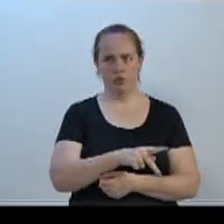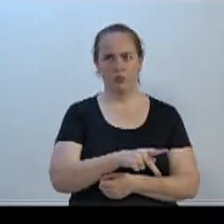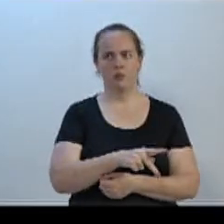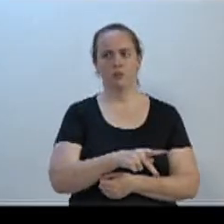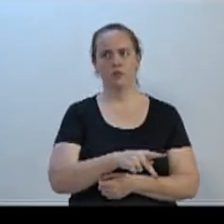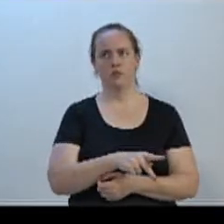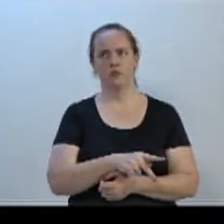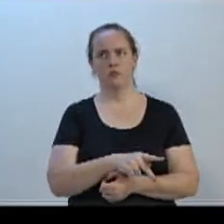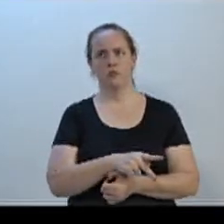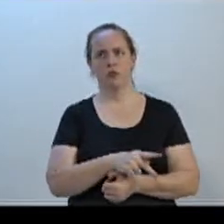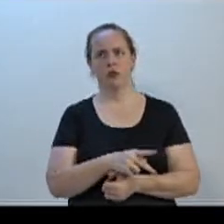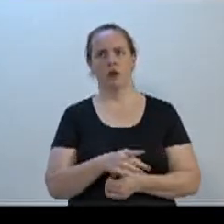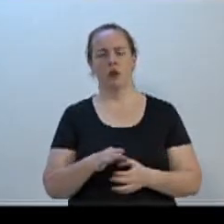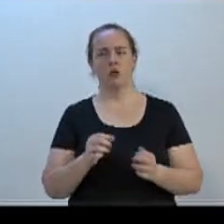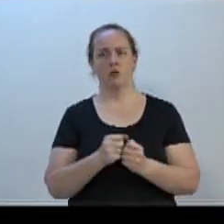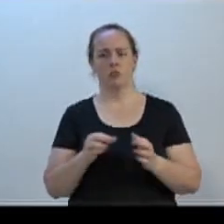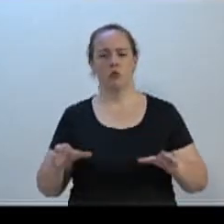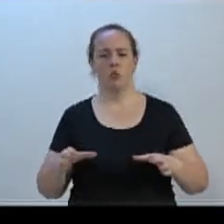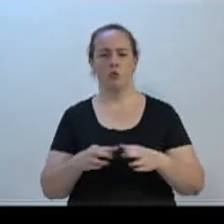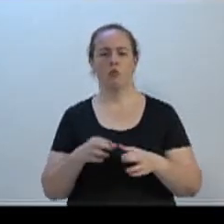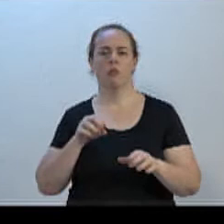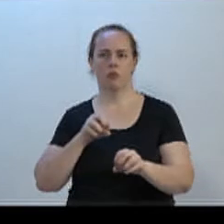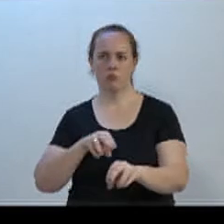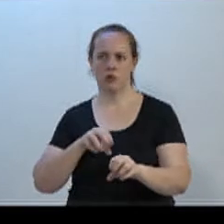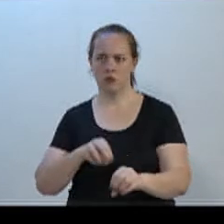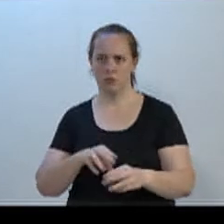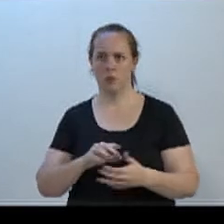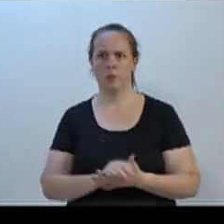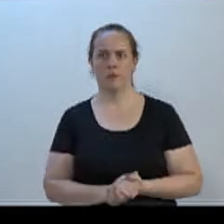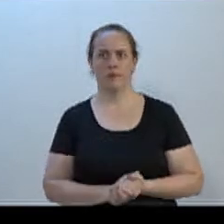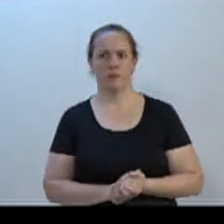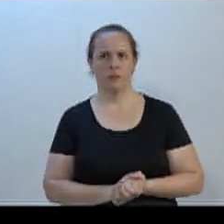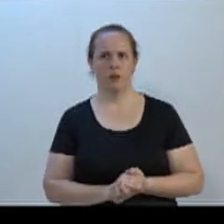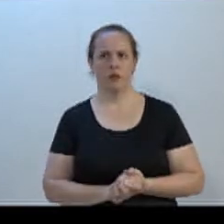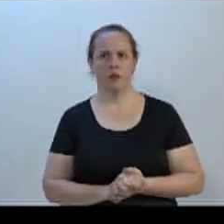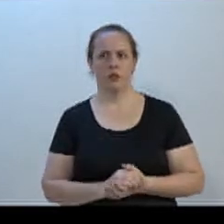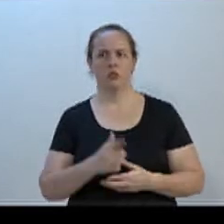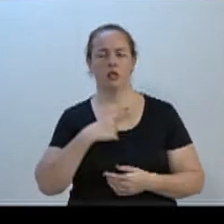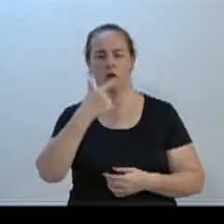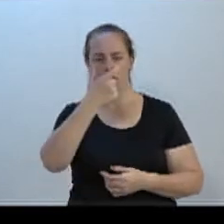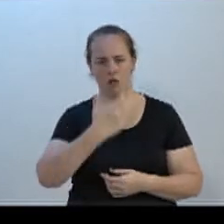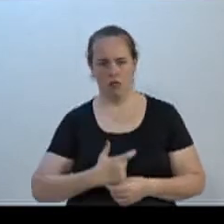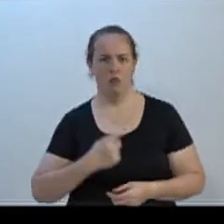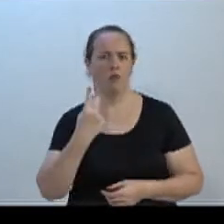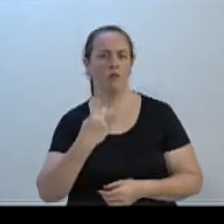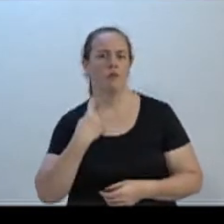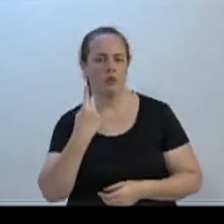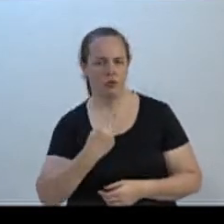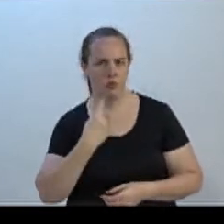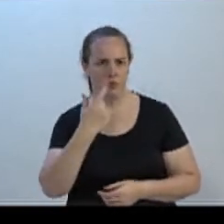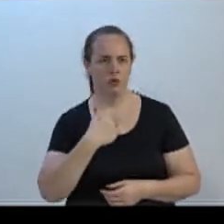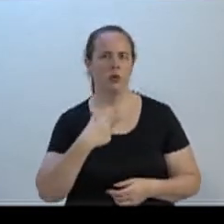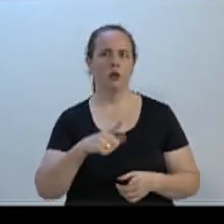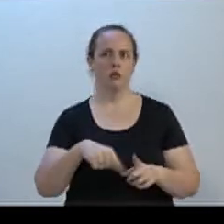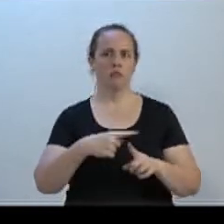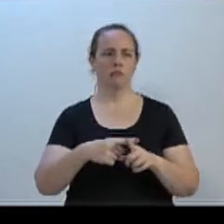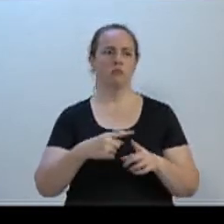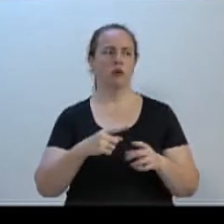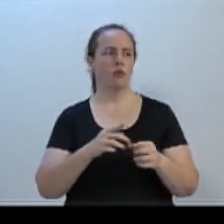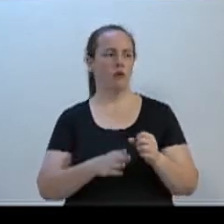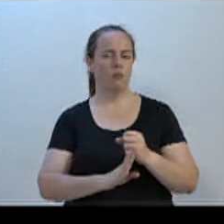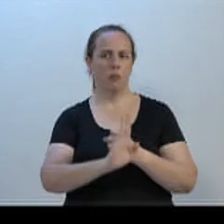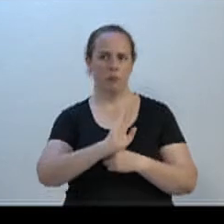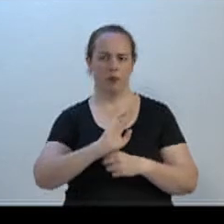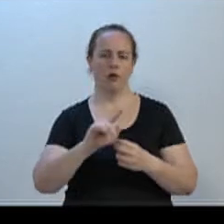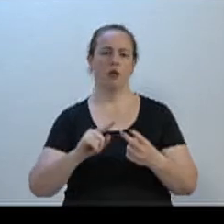com a nossa comissão de educação. Estávamos ali, eu, vereador Zeca Bombeiro, o professor